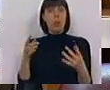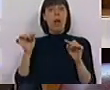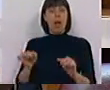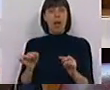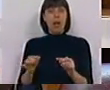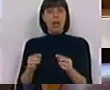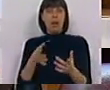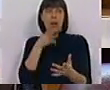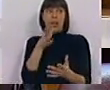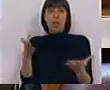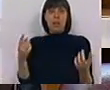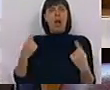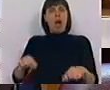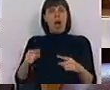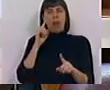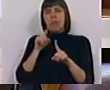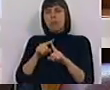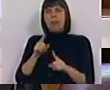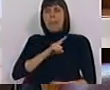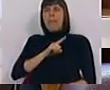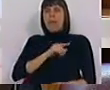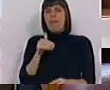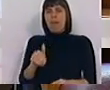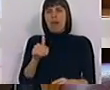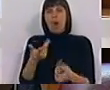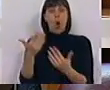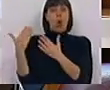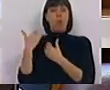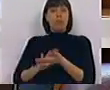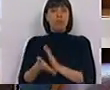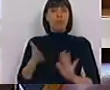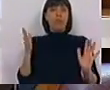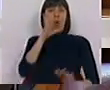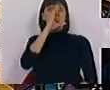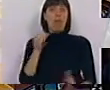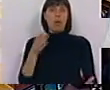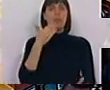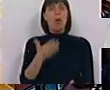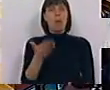aqui se vai referindo que há aqui também uma intenção de privatizar ou de responsabilizar o governo. Muito obrigado.